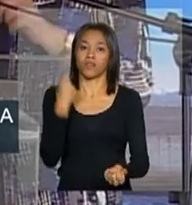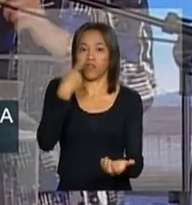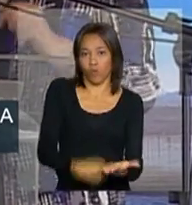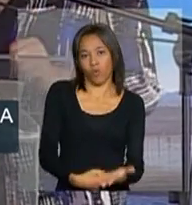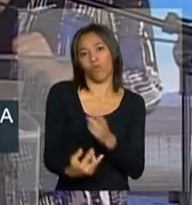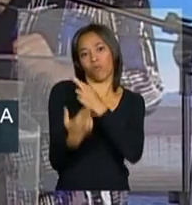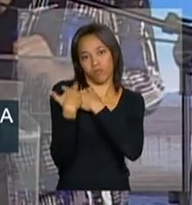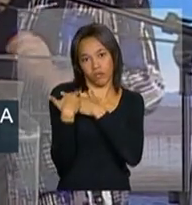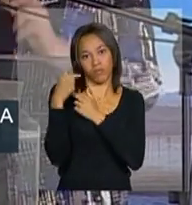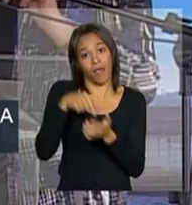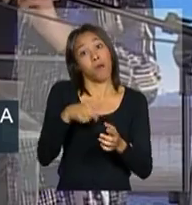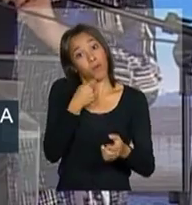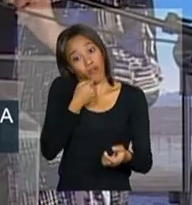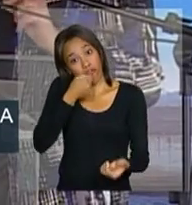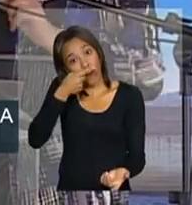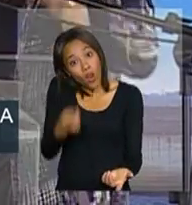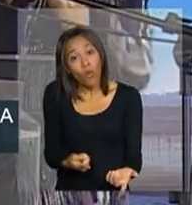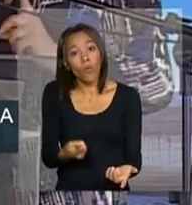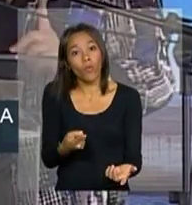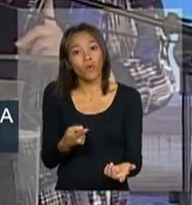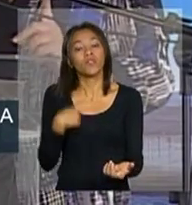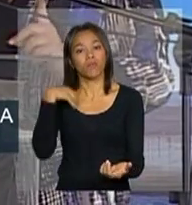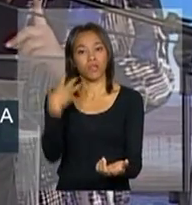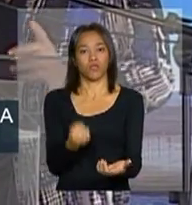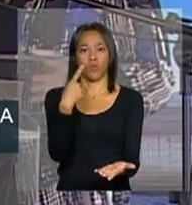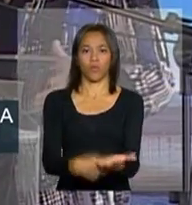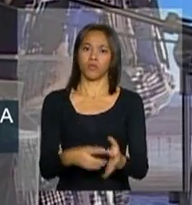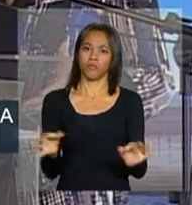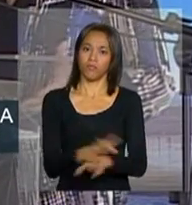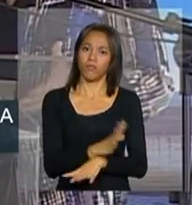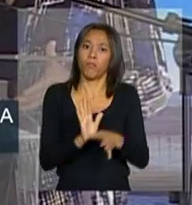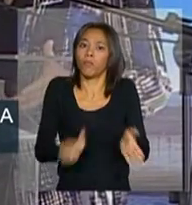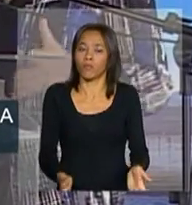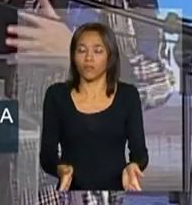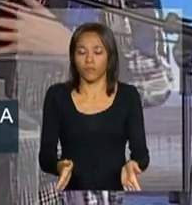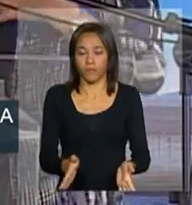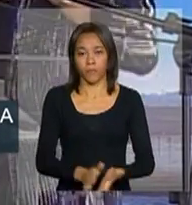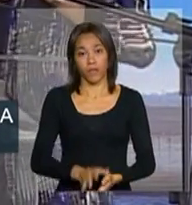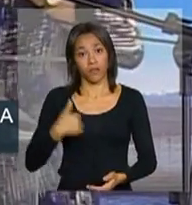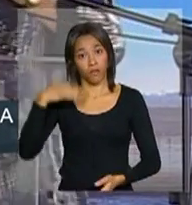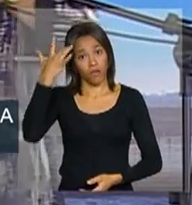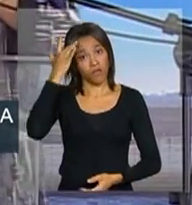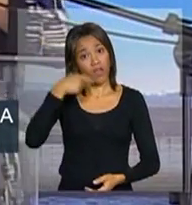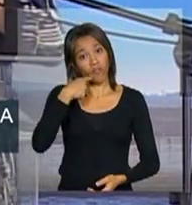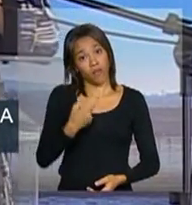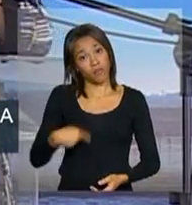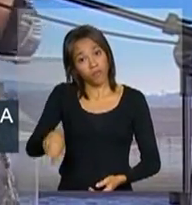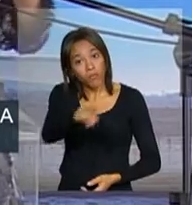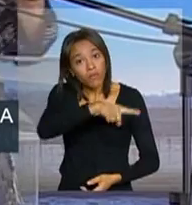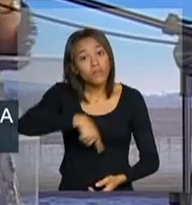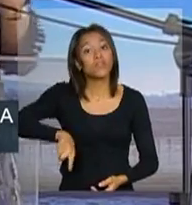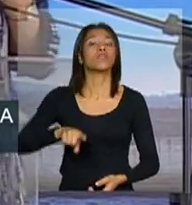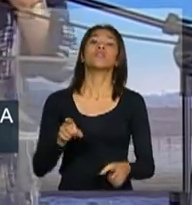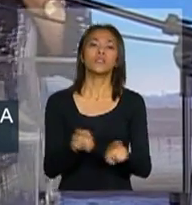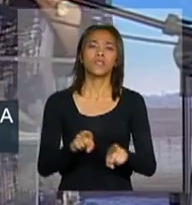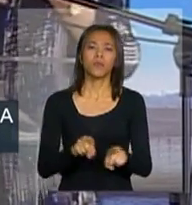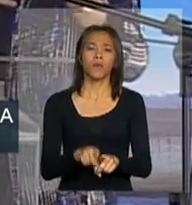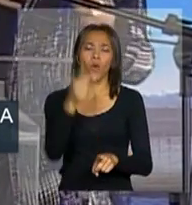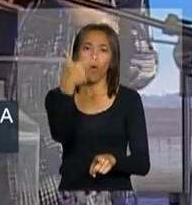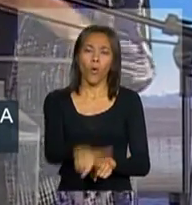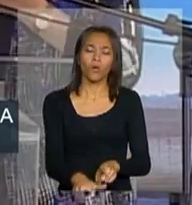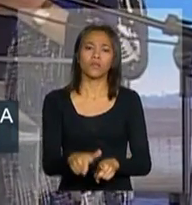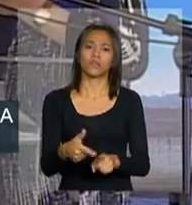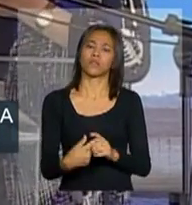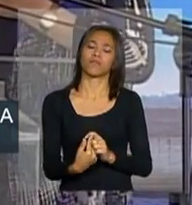porque palavra dada é palavra empenhada. Então, eu quero dizer para vocês que também, por outro motivo,